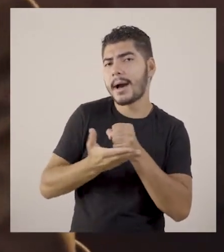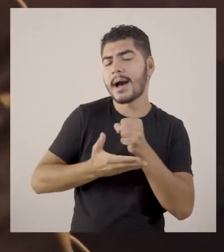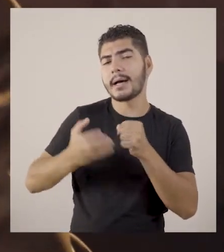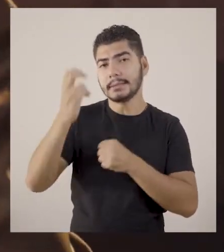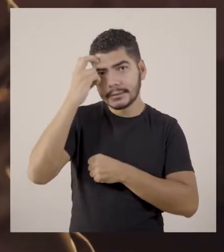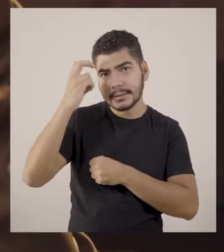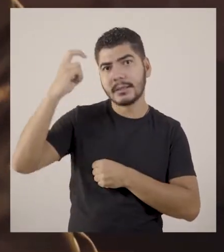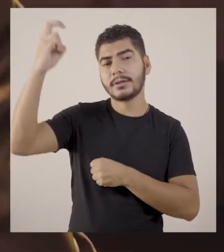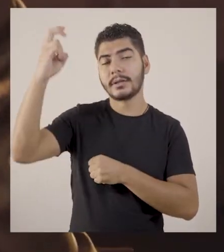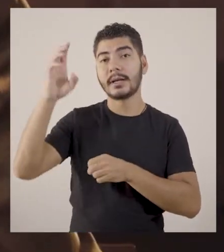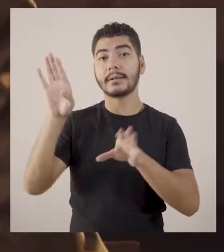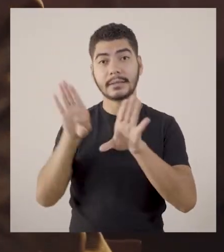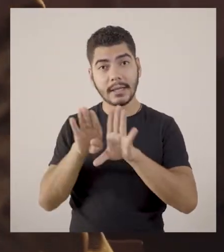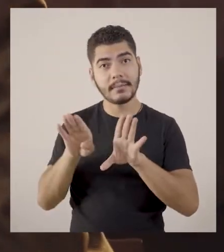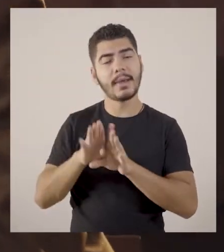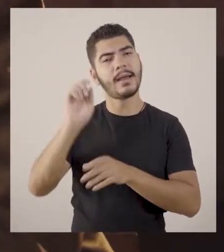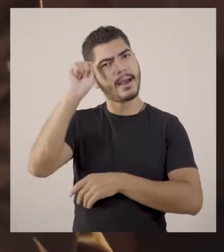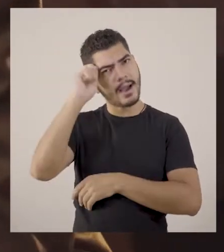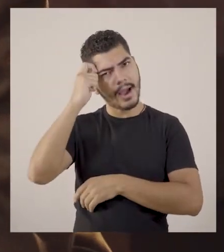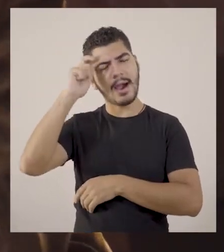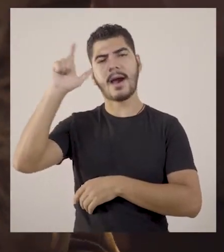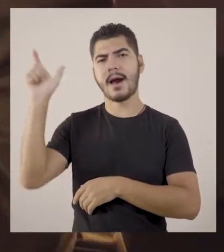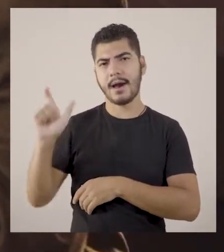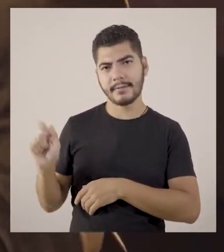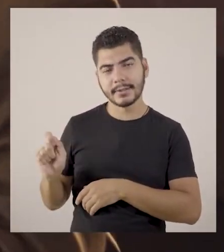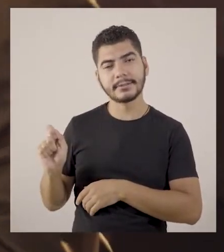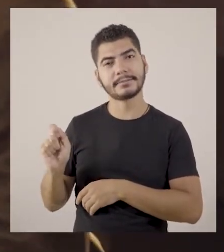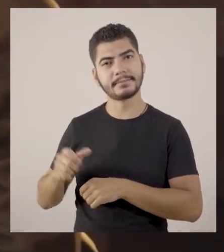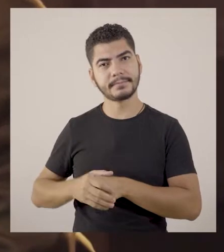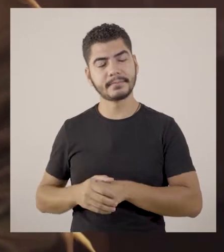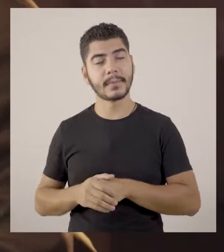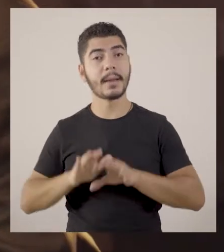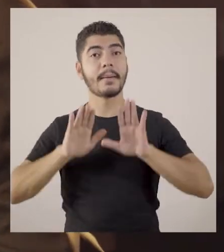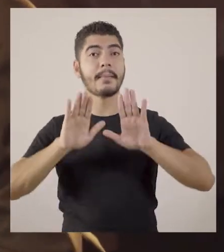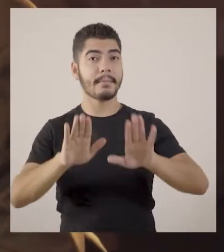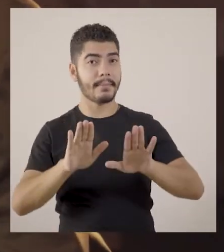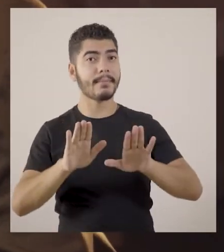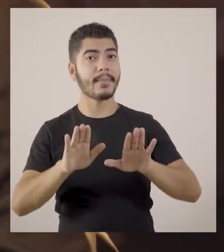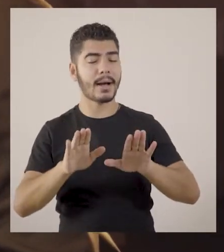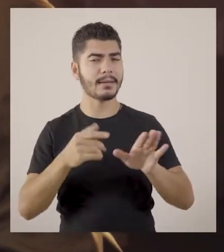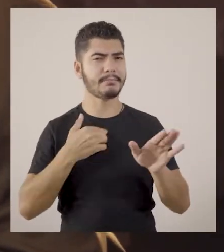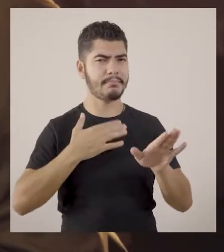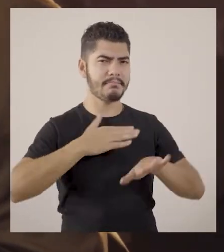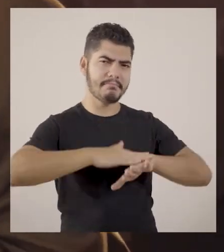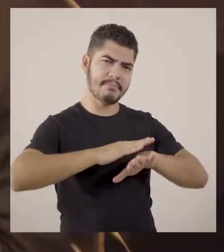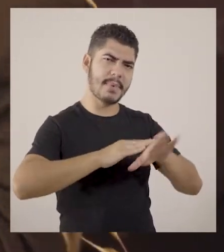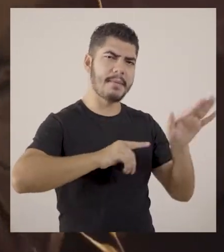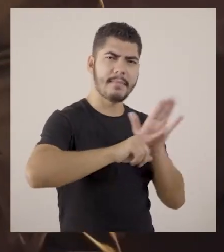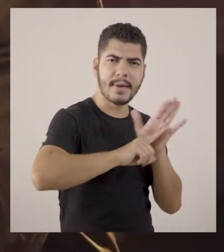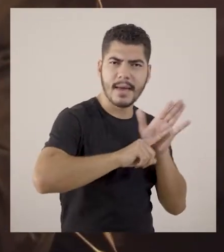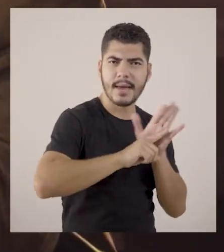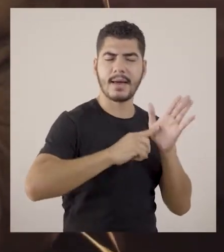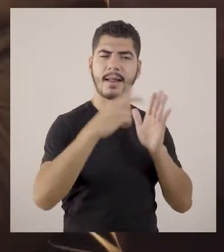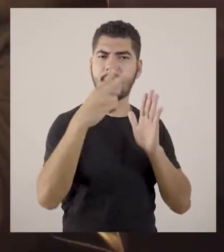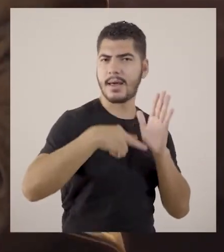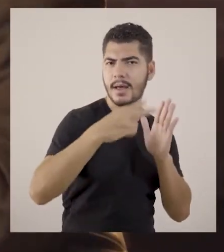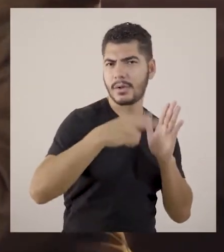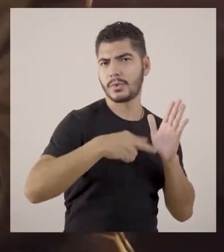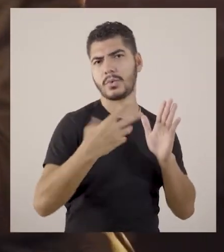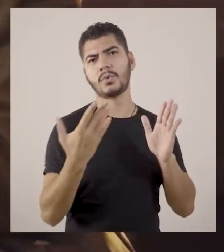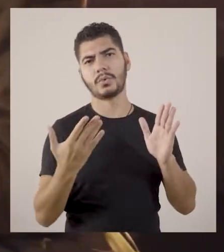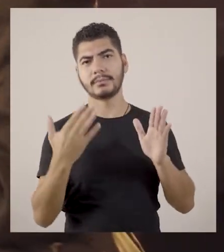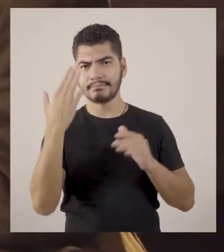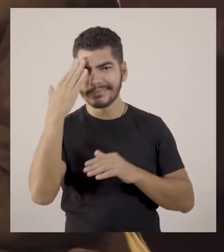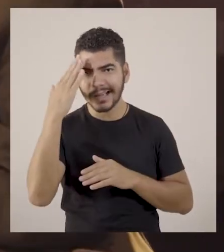sabedoria... Africanas. Sim, sim. Porém, contudo, nas minhas pesquisas, nas minhas leituras,